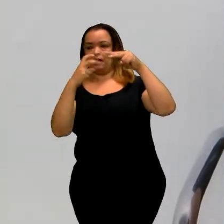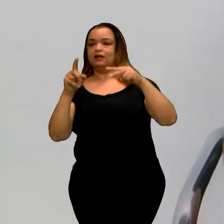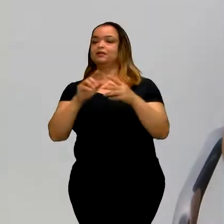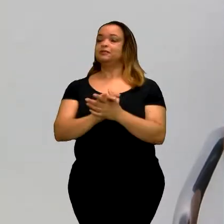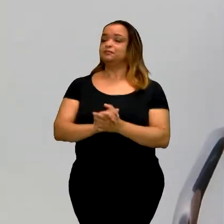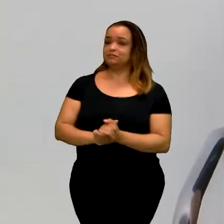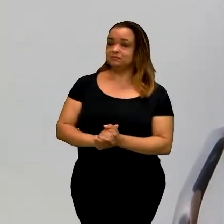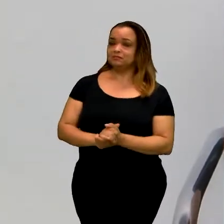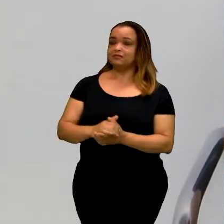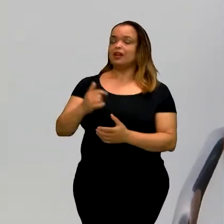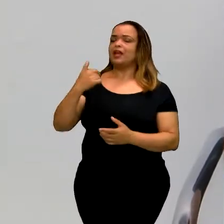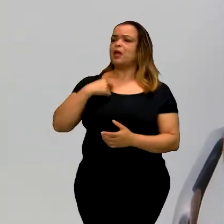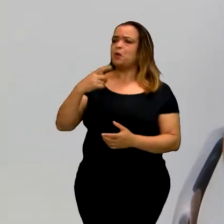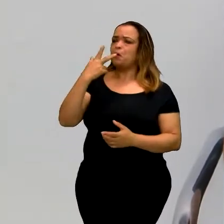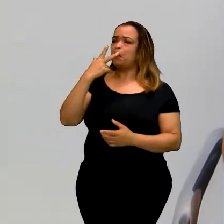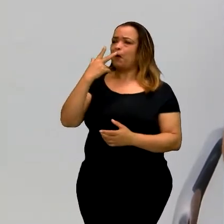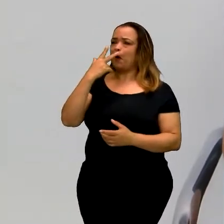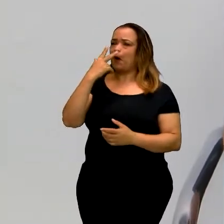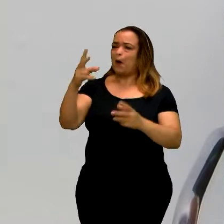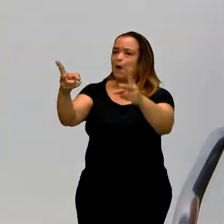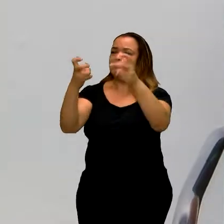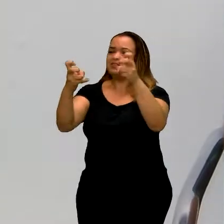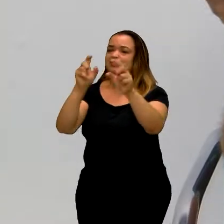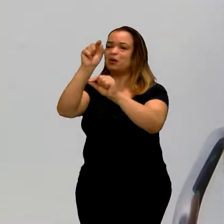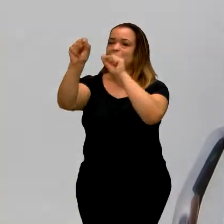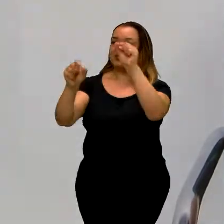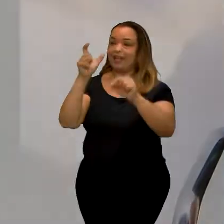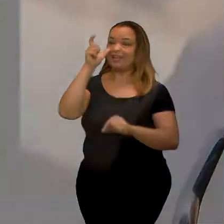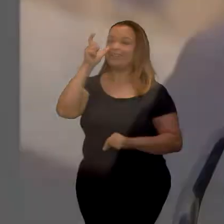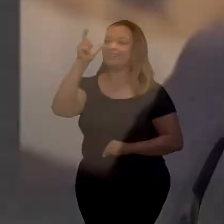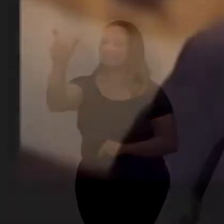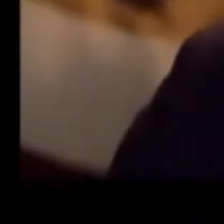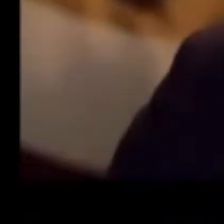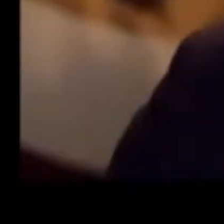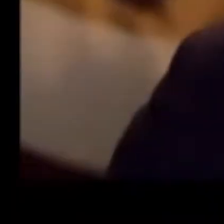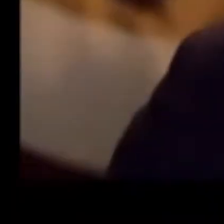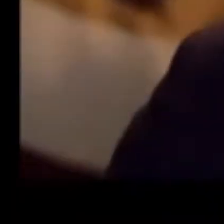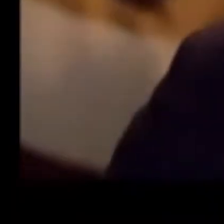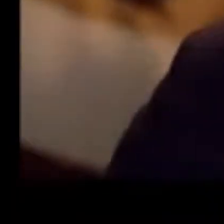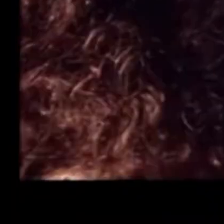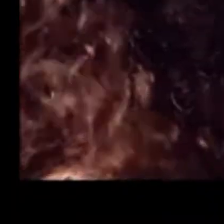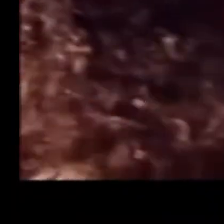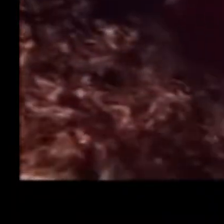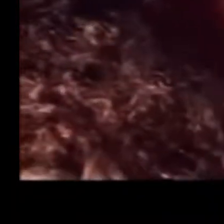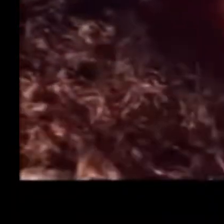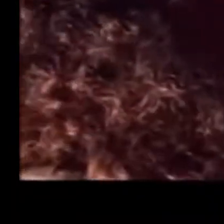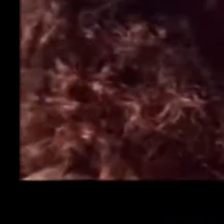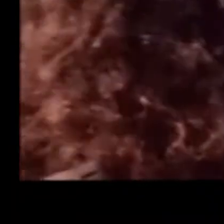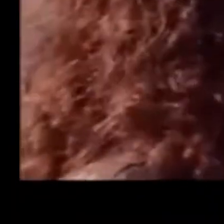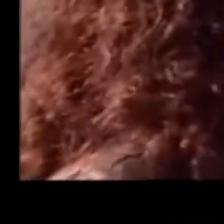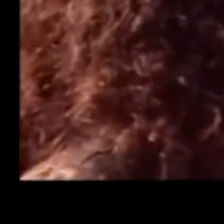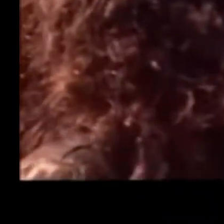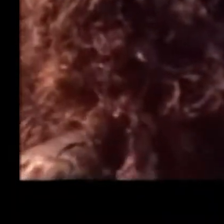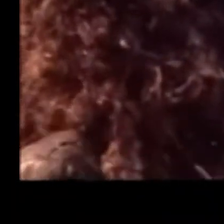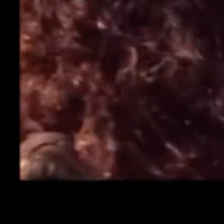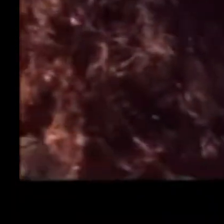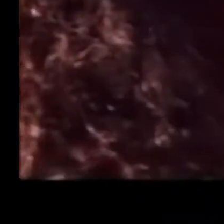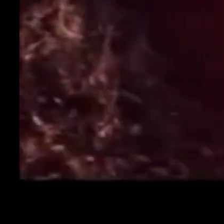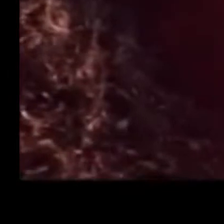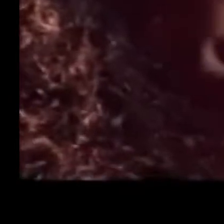E o que eu achei interessante, numa das entrevistas que ela já foi no Provocações do Abujamra,